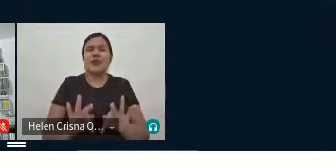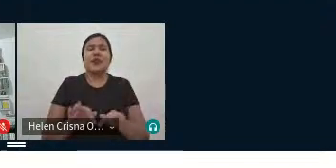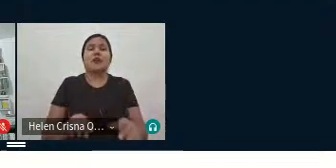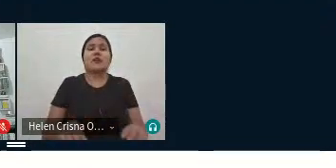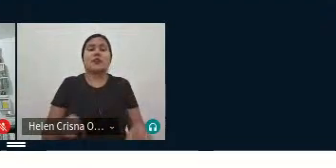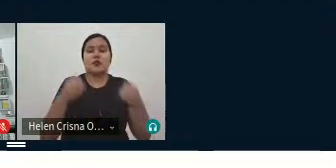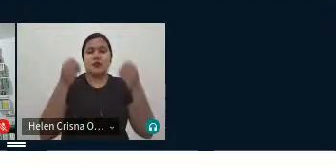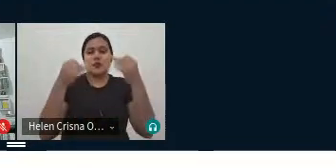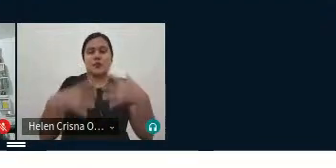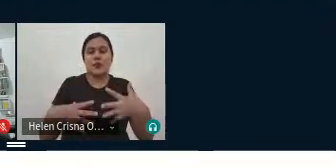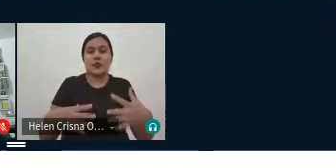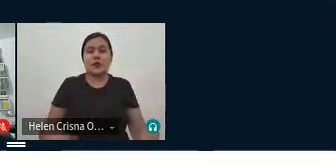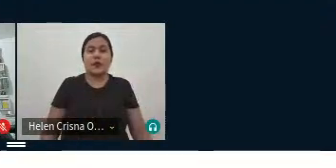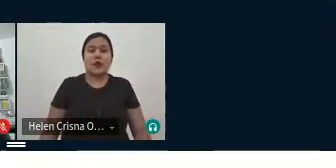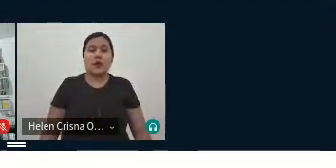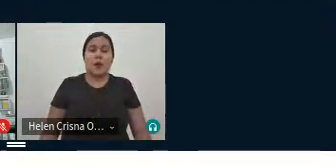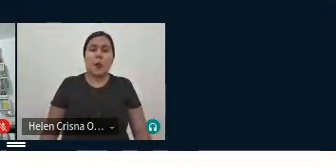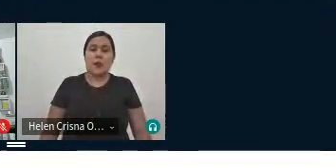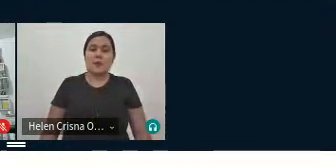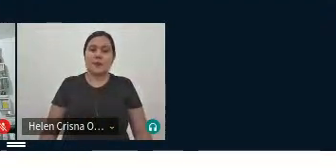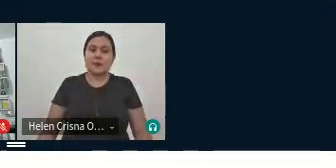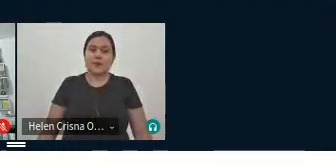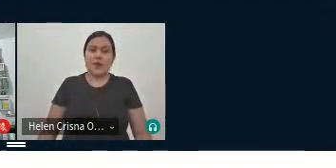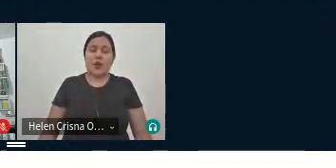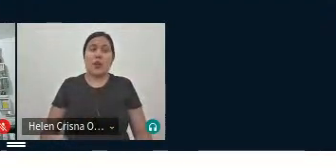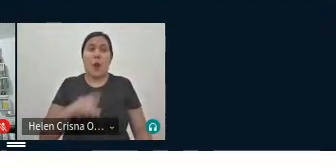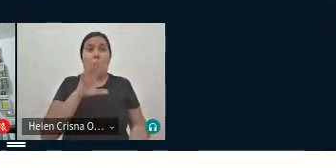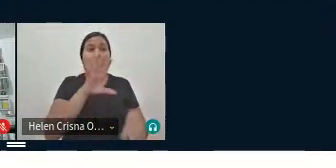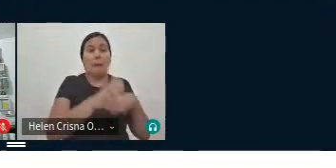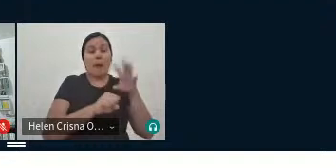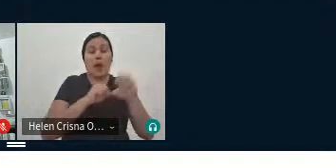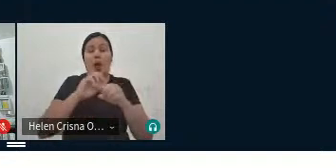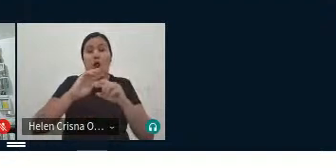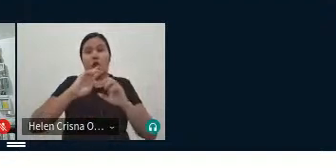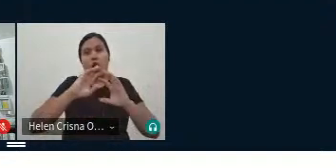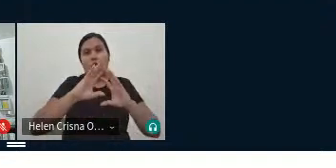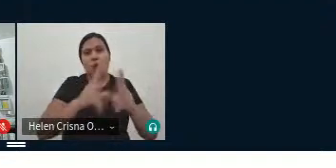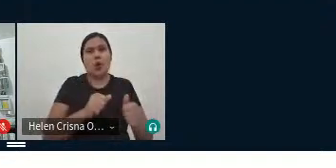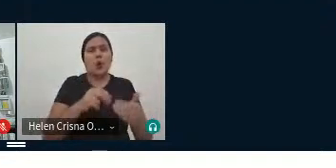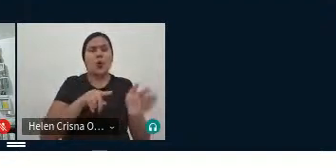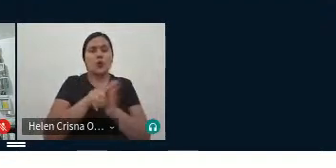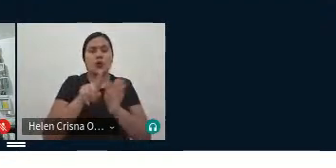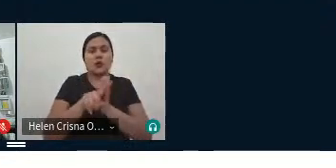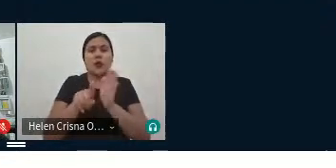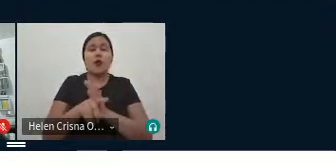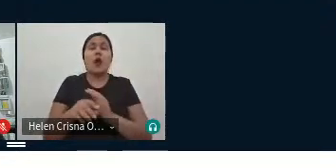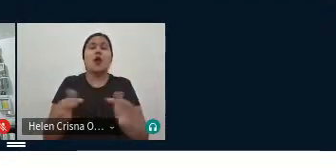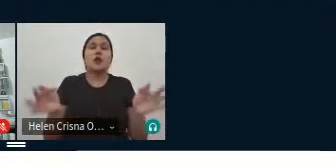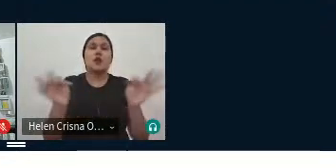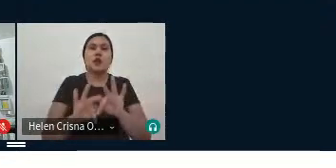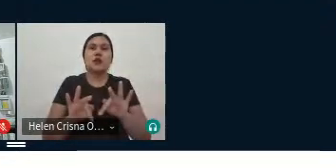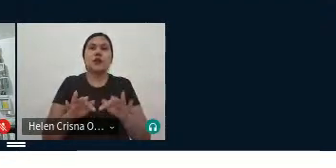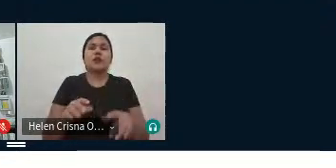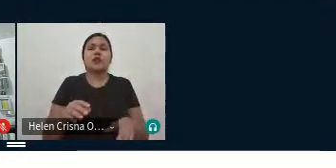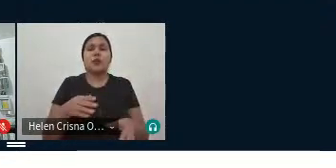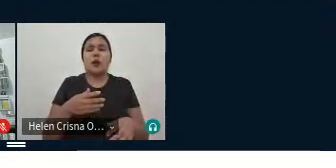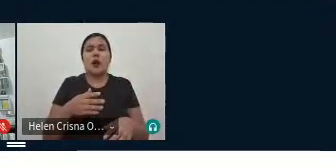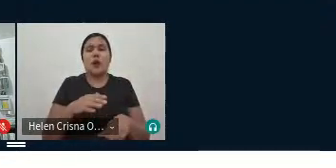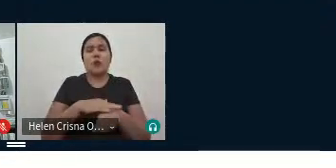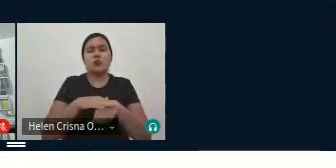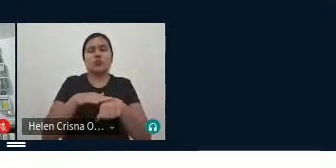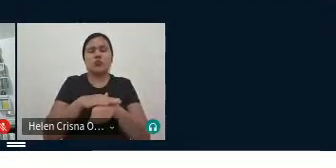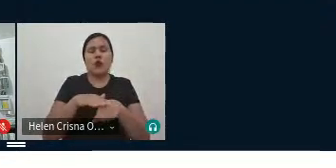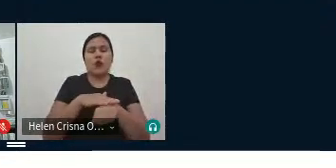certo? Aí nós recolhemos todas as questões e fizemos um bate-papo ao final, certo? Muito